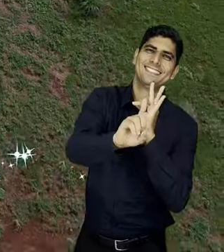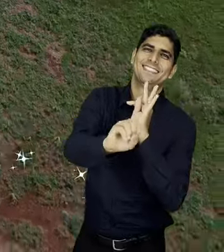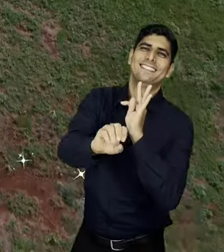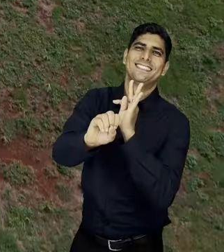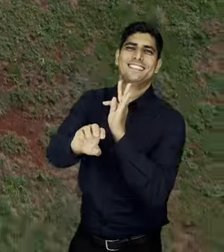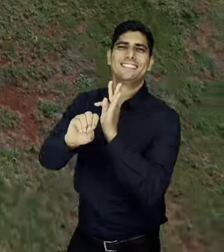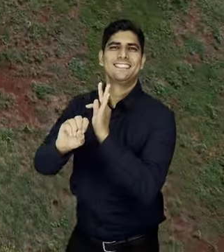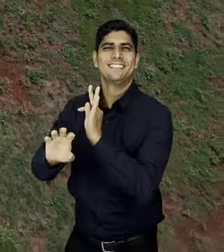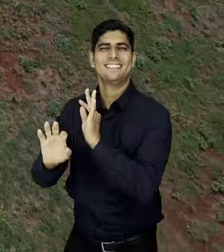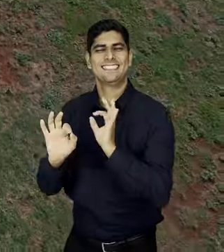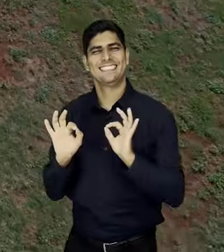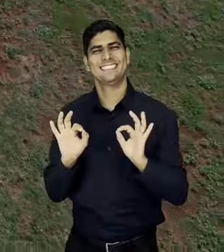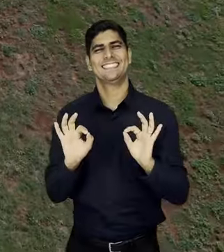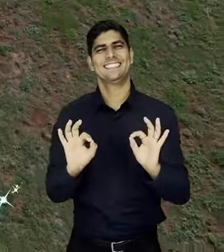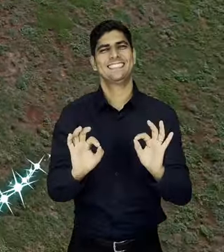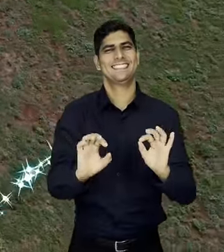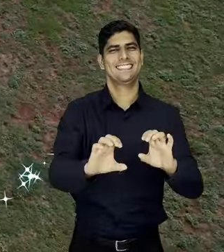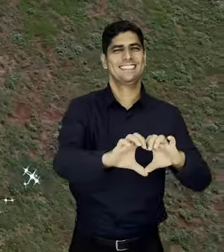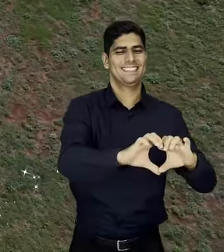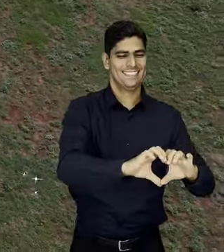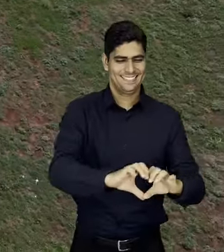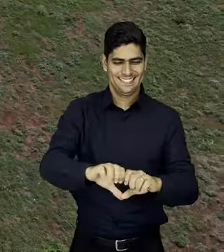Educação em ação